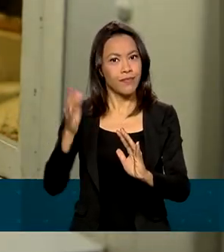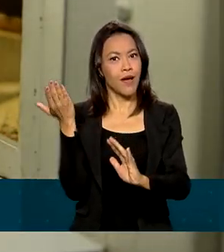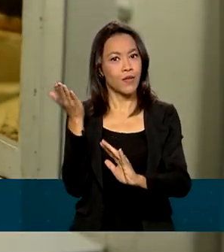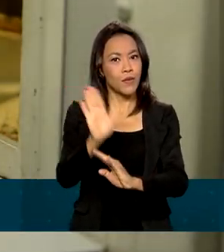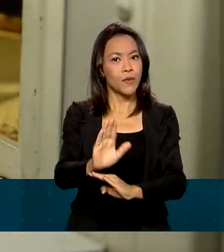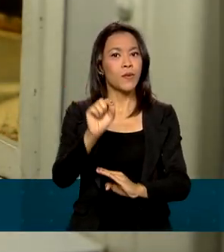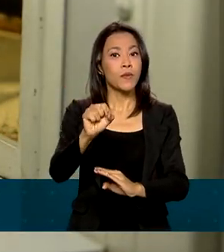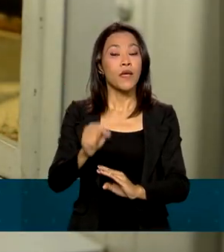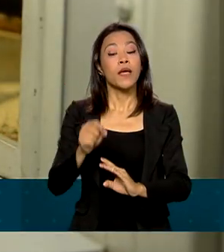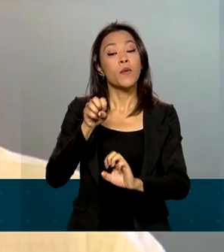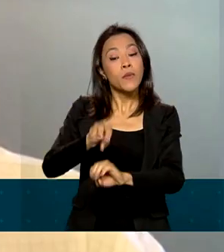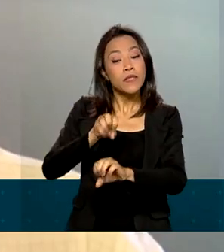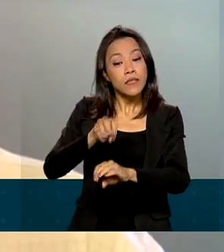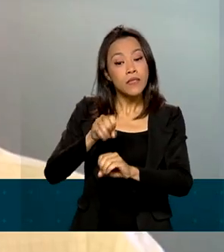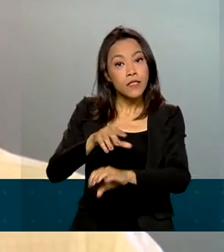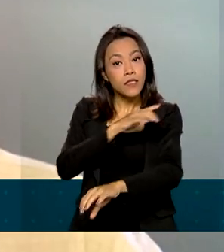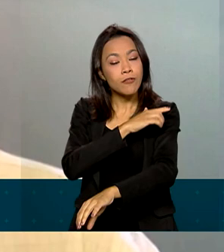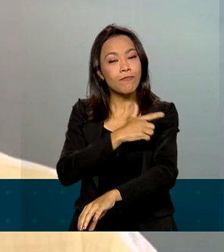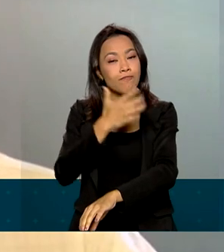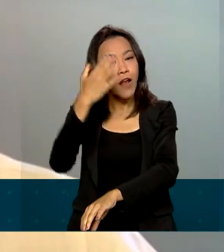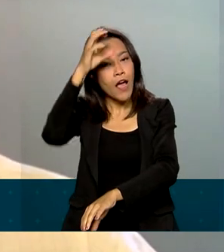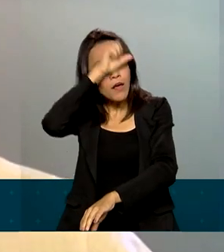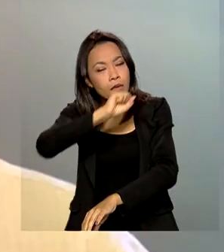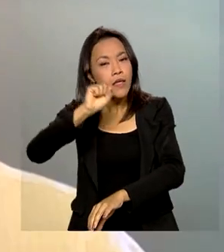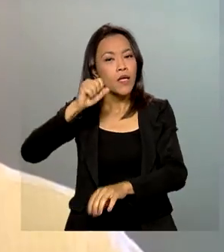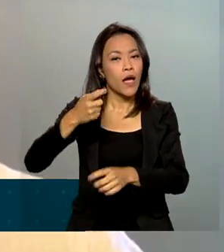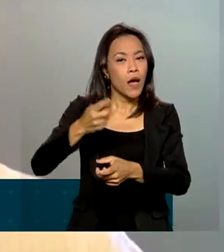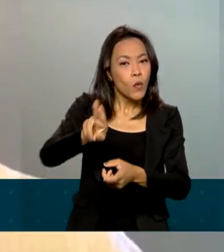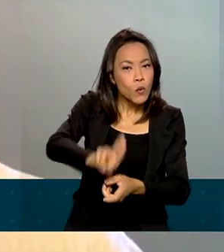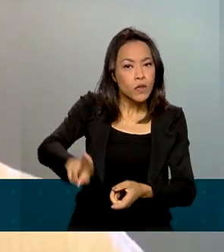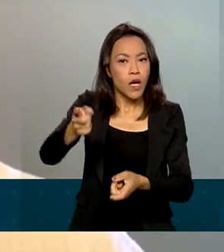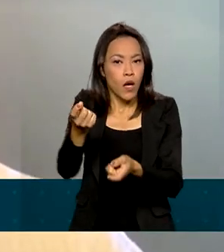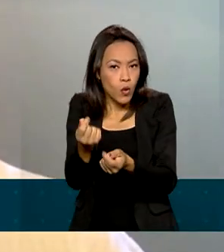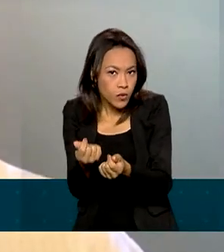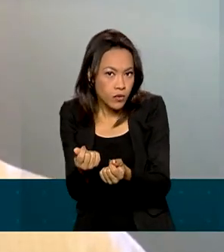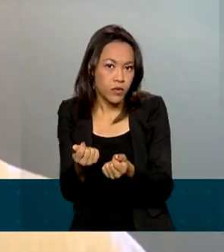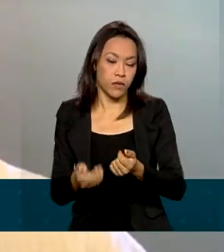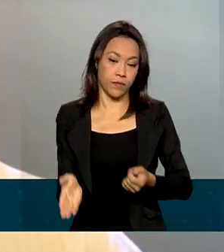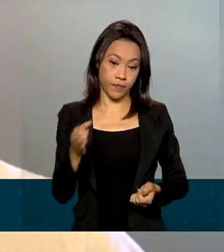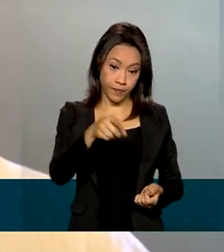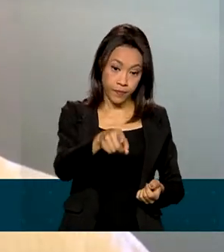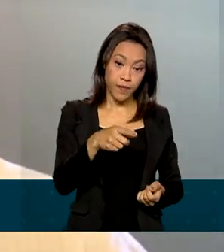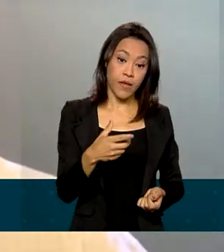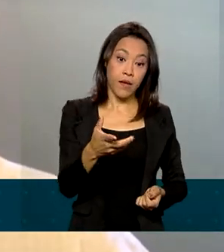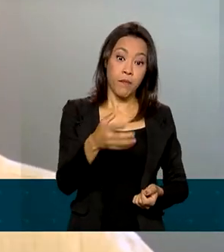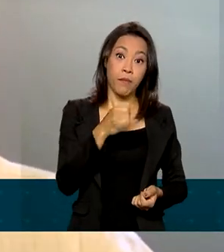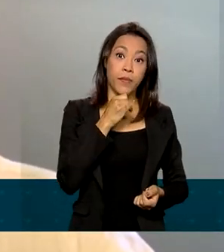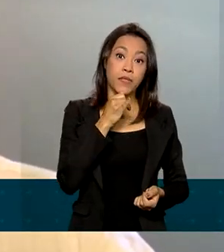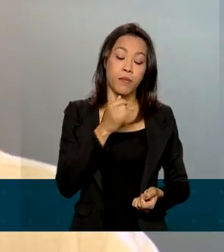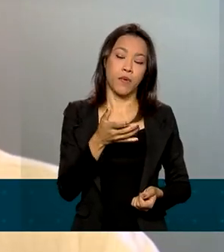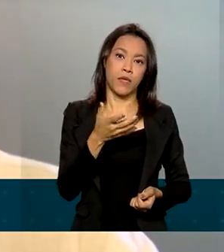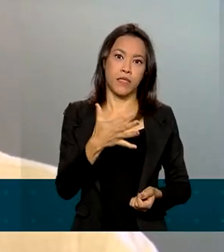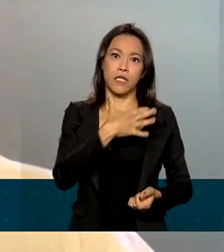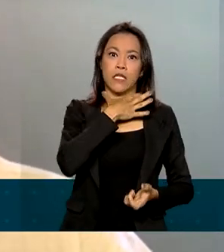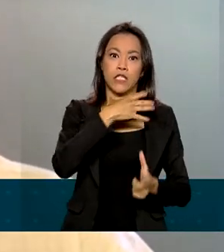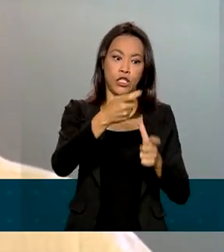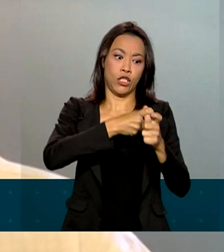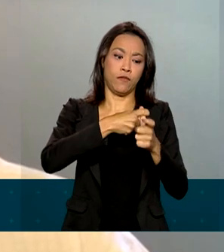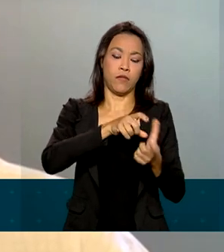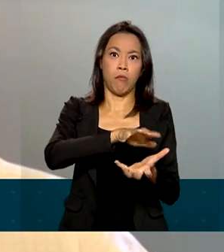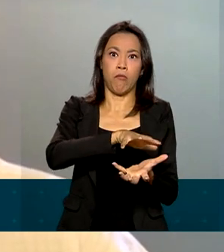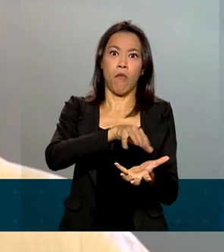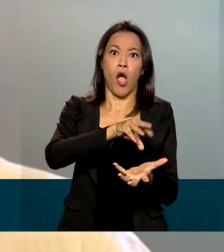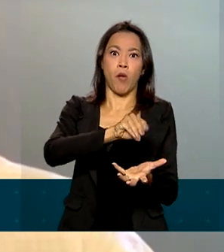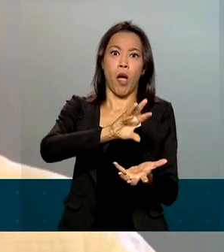a educação financeira. Para evitar que essa dívida chegue em um montante impagável lá na frente, quanto antes